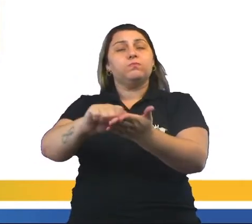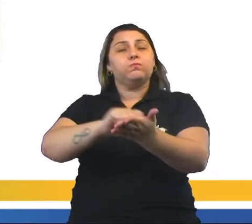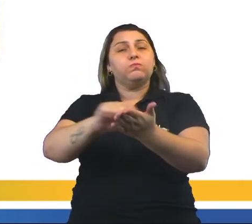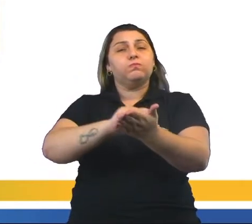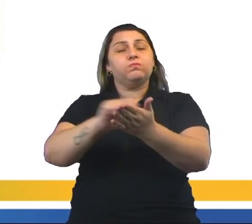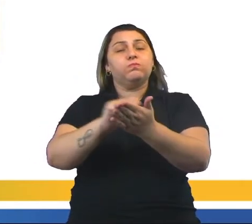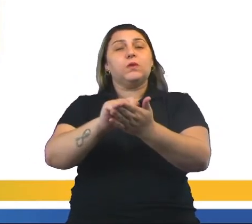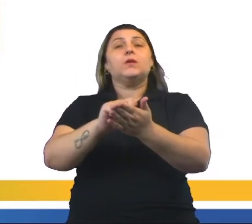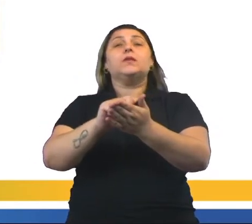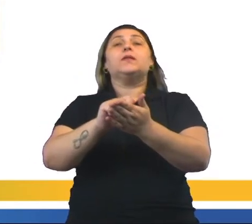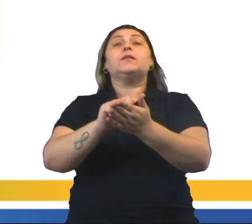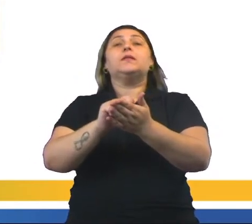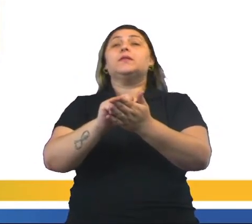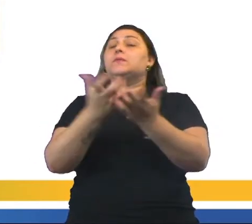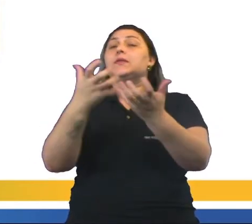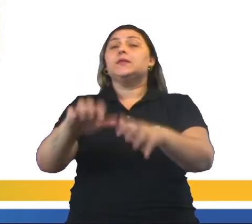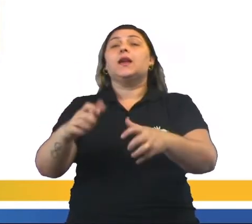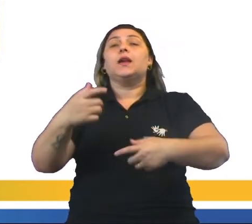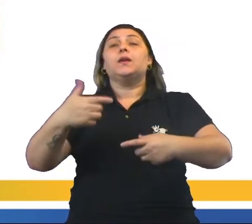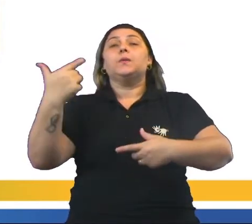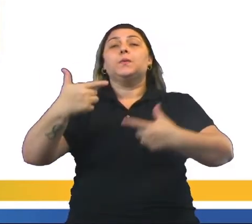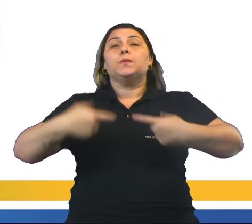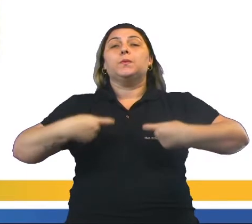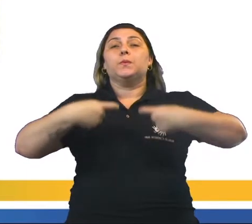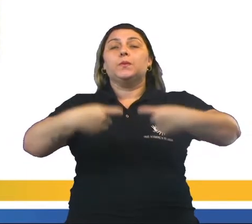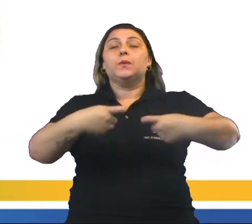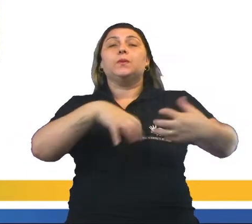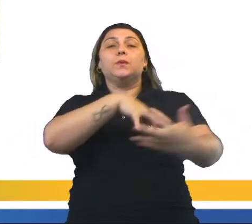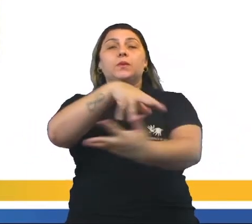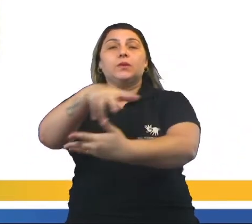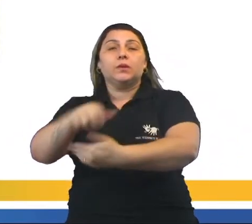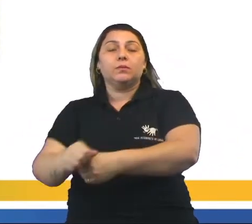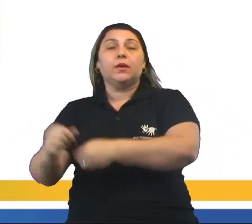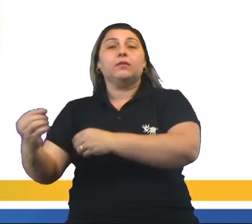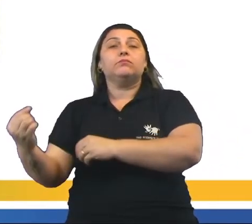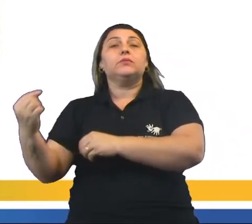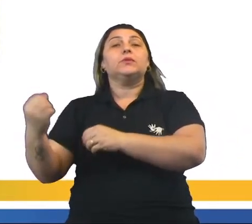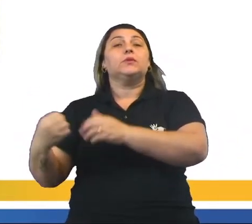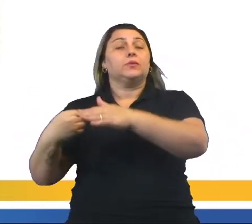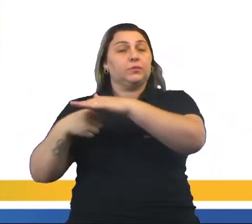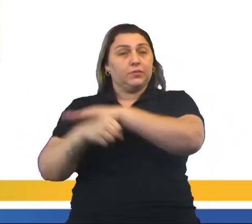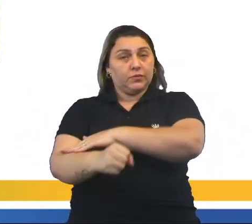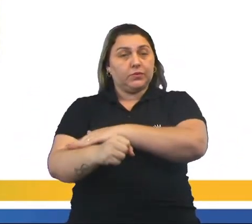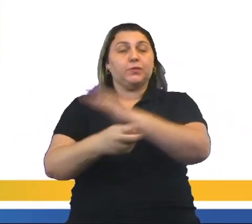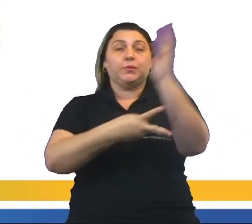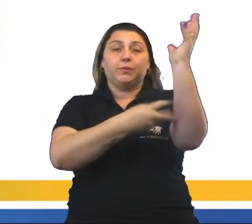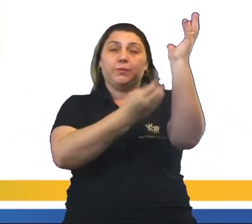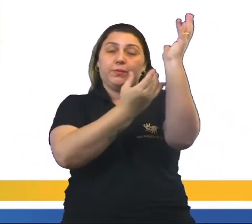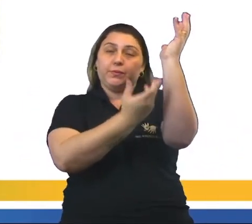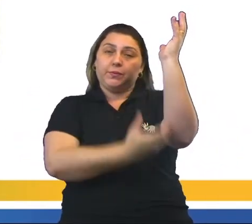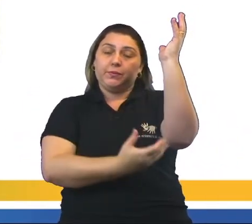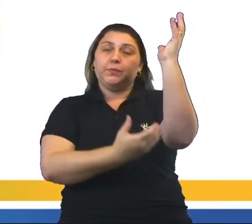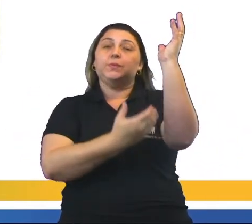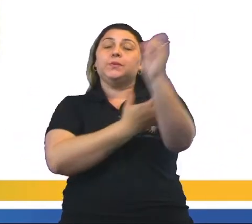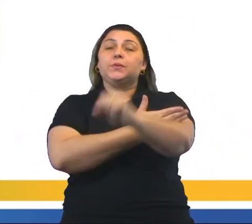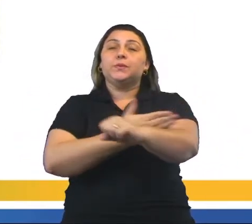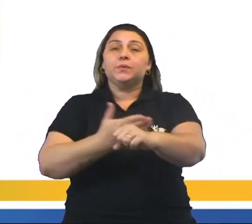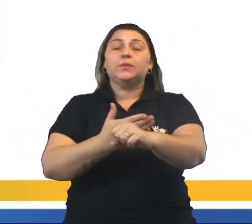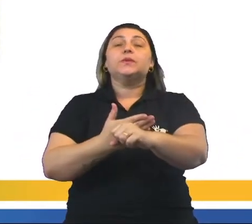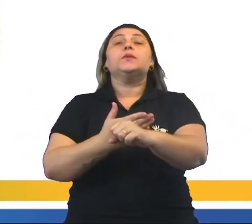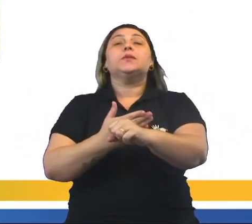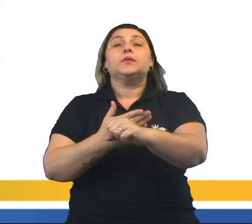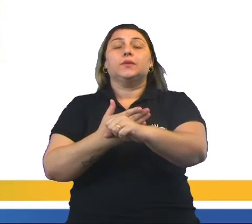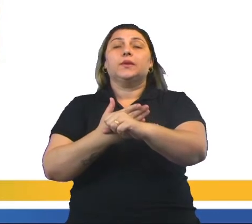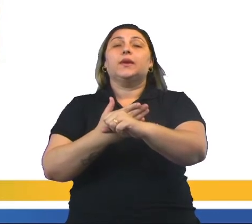de ir para a Segunda Guerra Mundial para poder vir para fazer extração do látex. Milhares de nordestinos migraram em